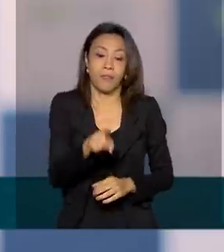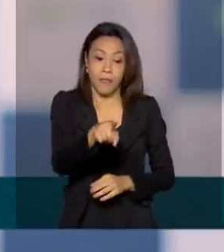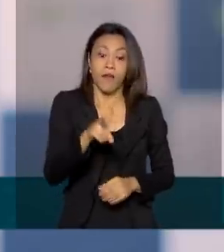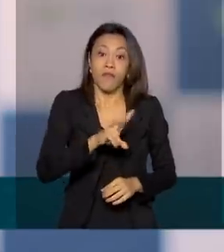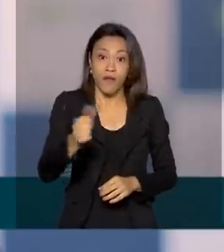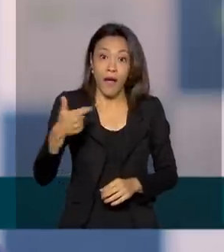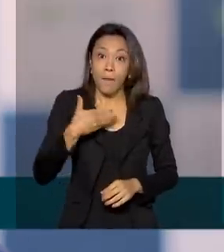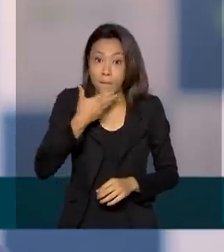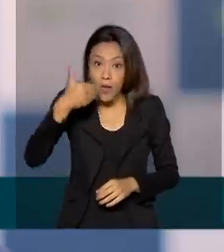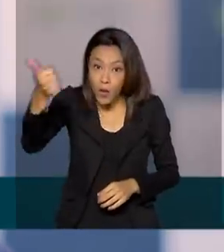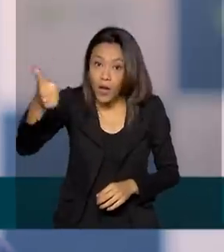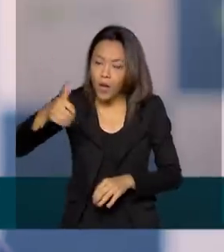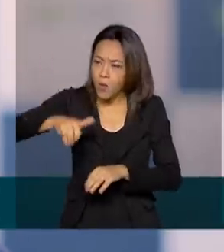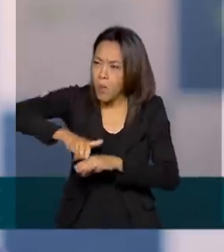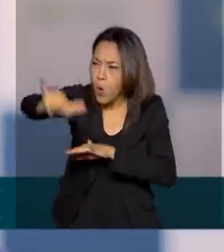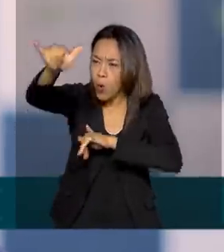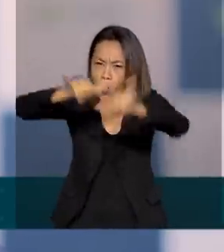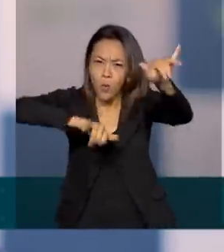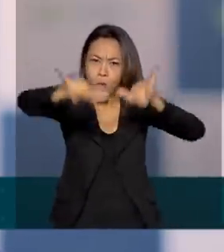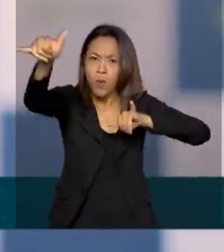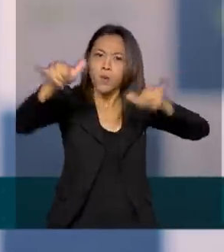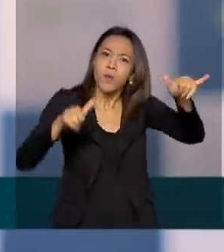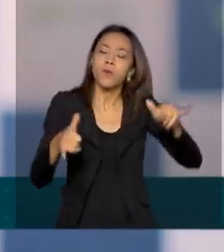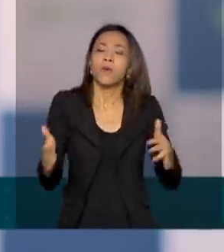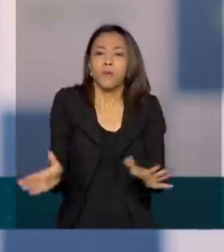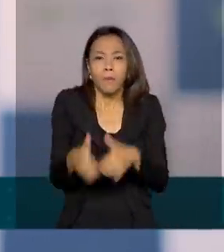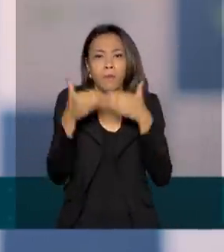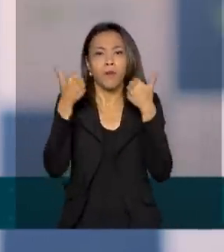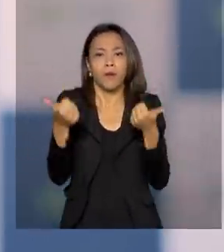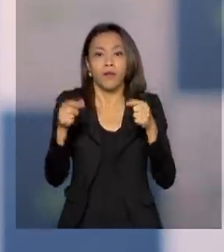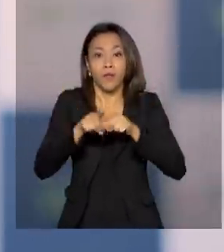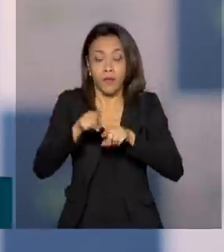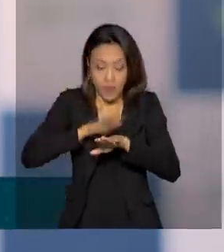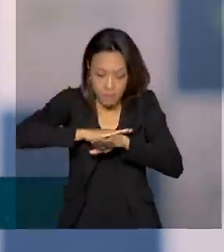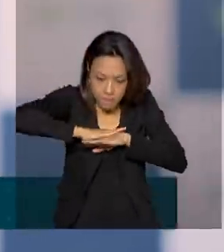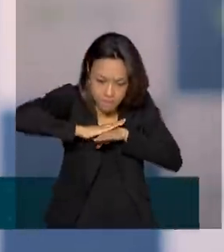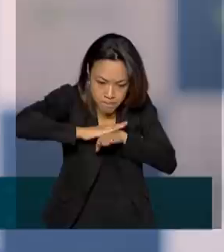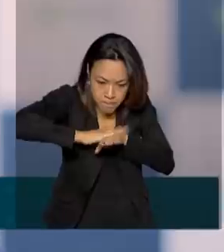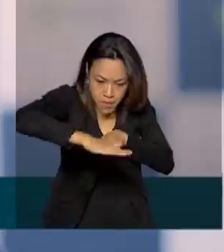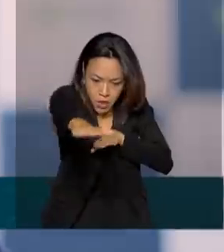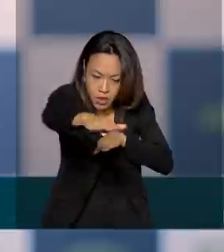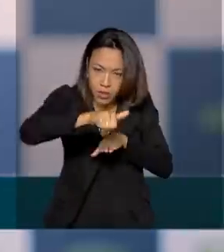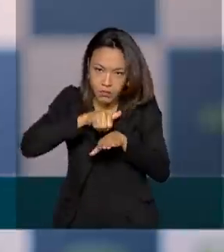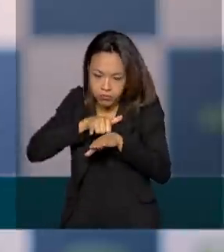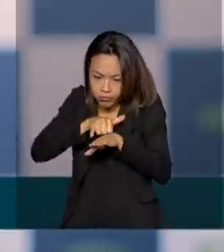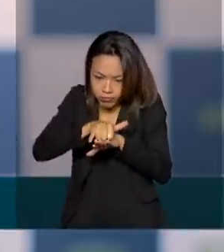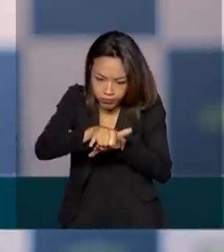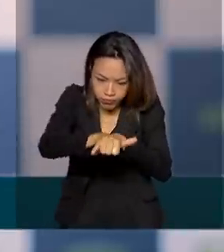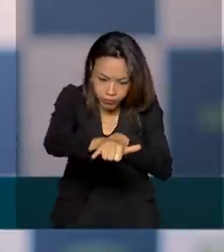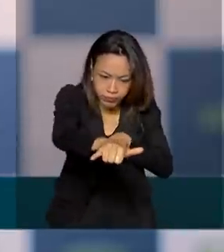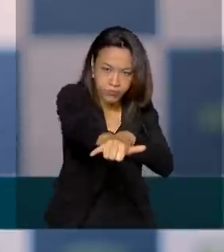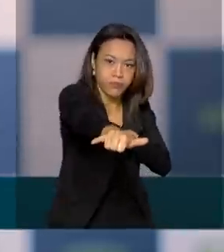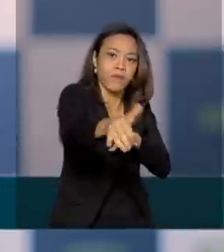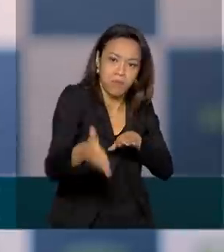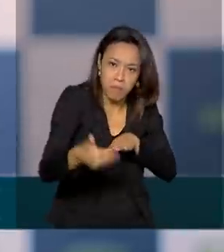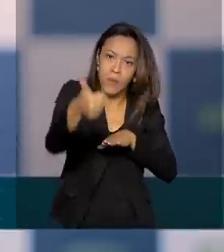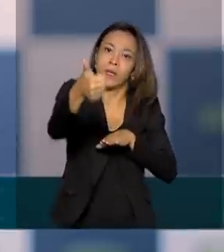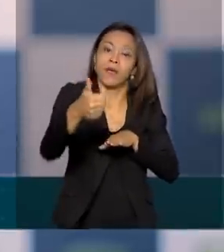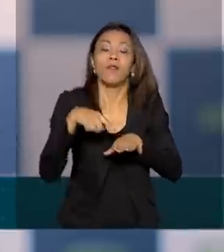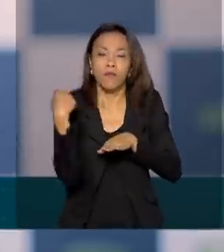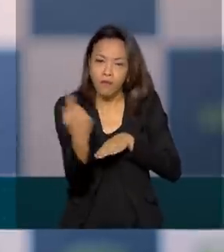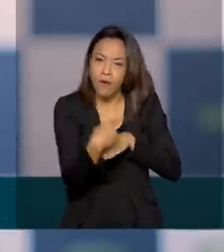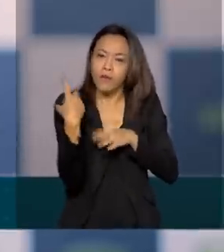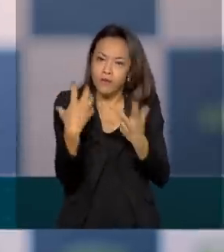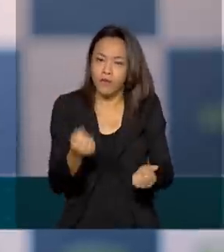capacidade dos terminais de passageiros, melhorando a capacidade das nossas pistas de pouso e decolagem. Nós vamos trabalhar para que a nossa